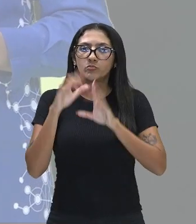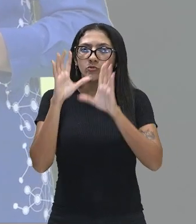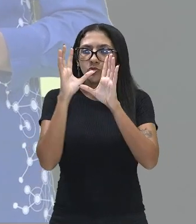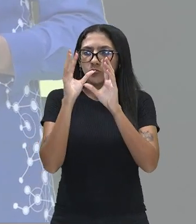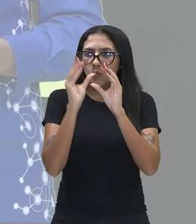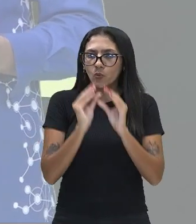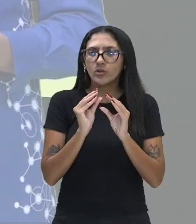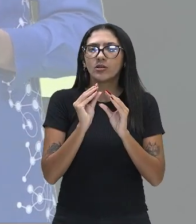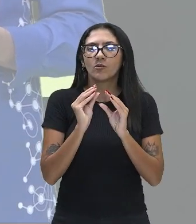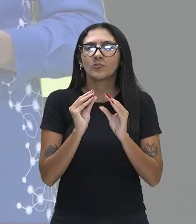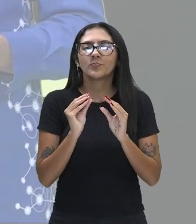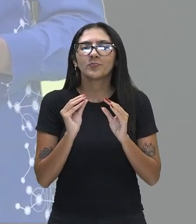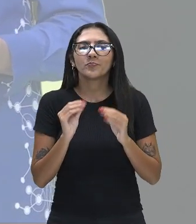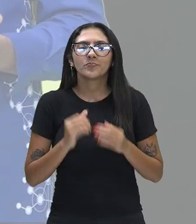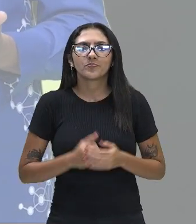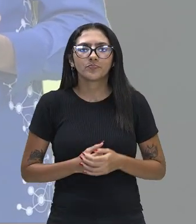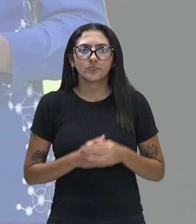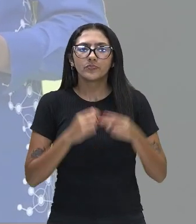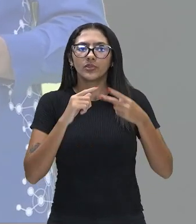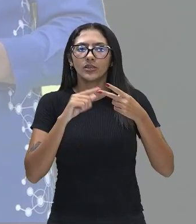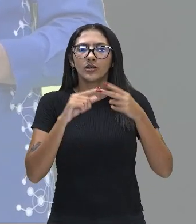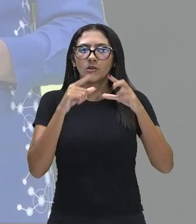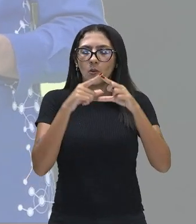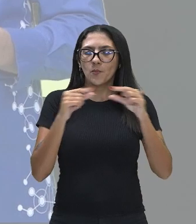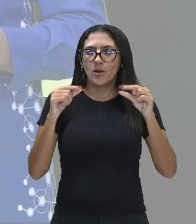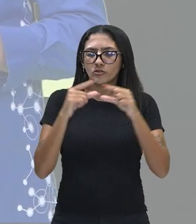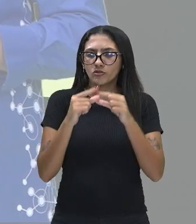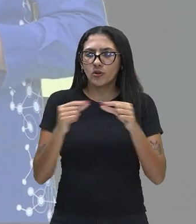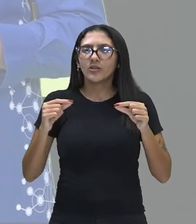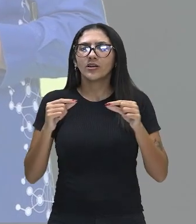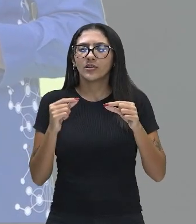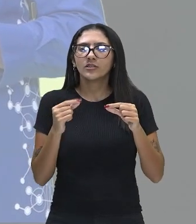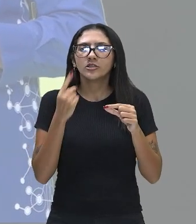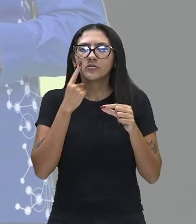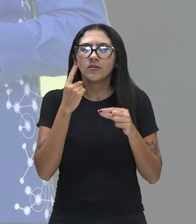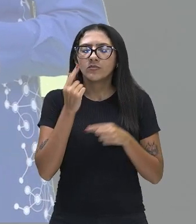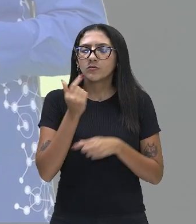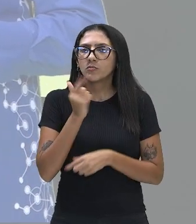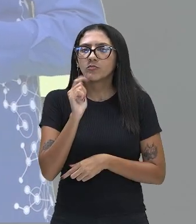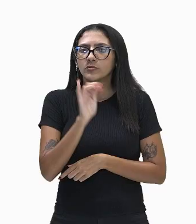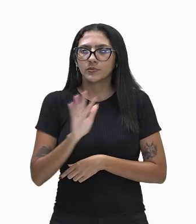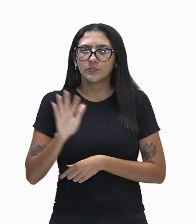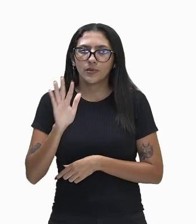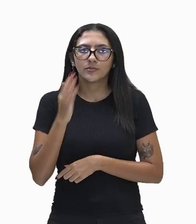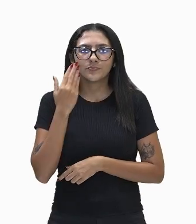bastonetes, bom? Células localizadas lá no fundo do nosso olho, como nós veremos na próxima imagem,